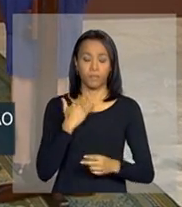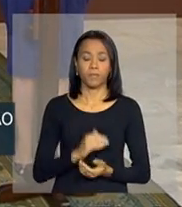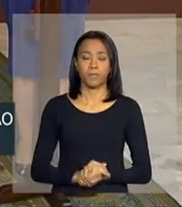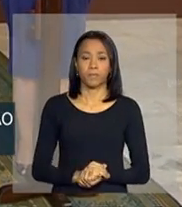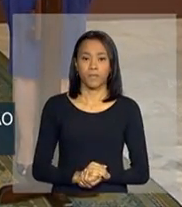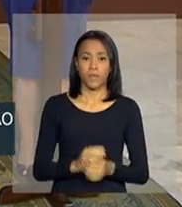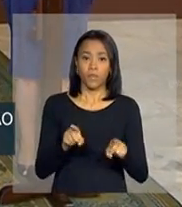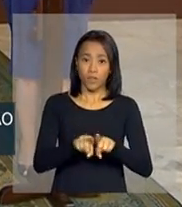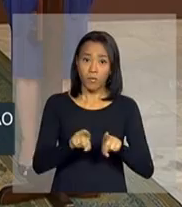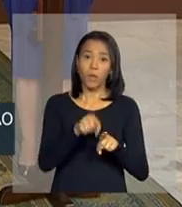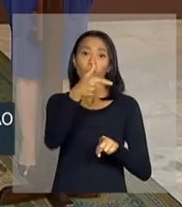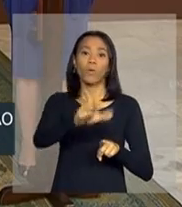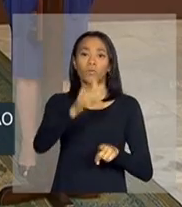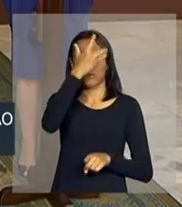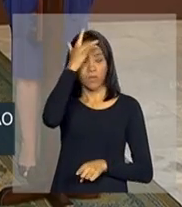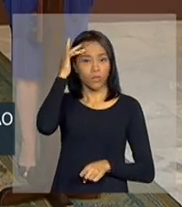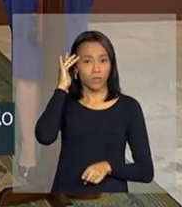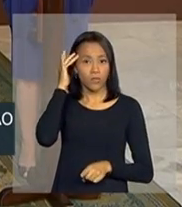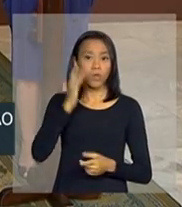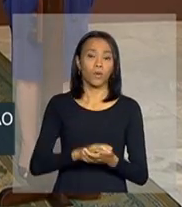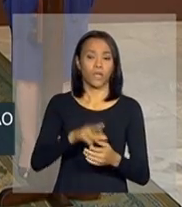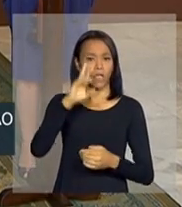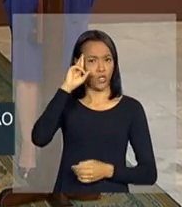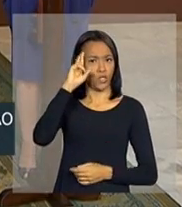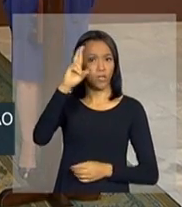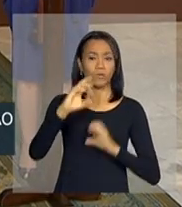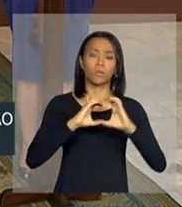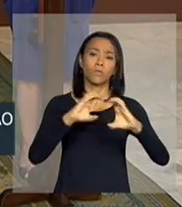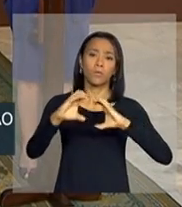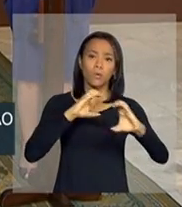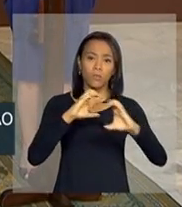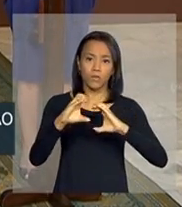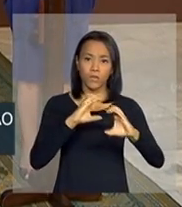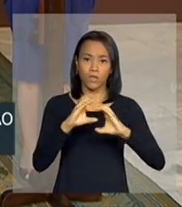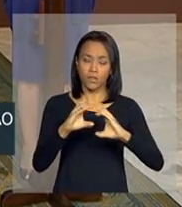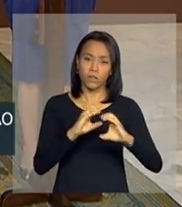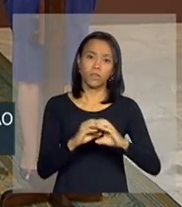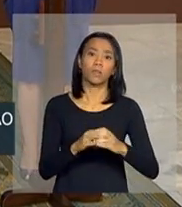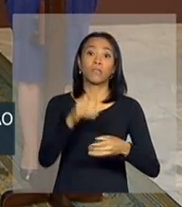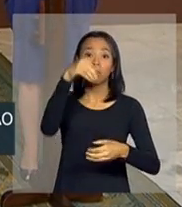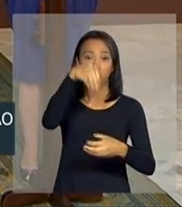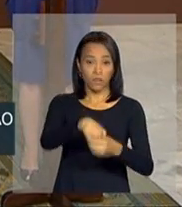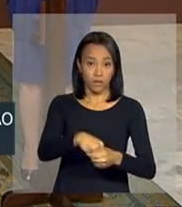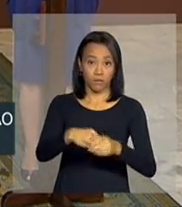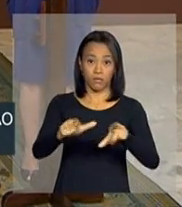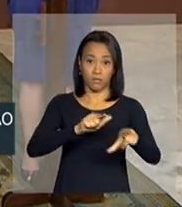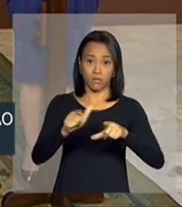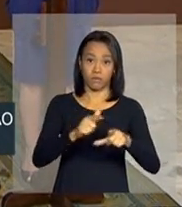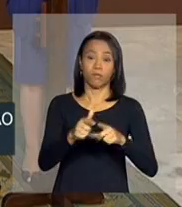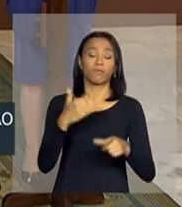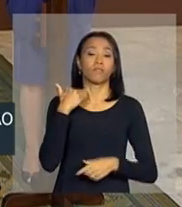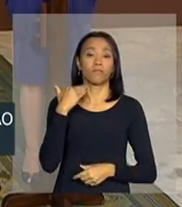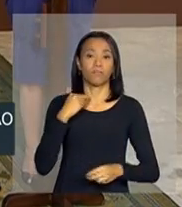e Clare Luiz Santos, diretor de comunicação e marketing da Caixa Econômica Federal.